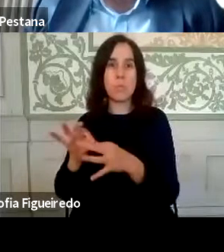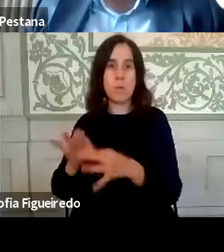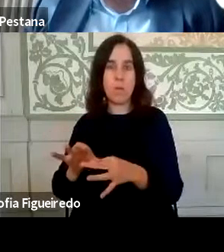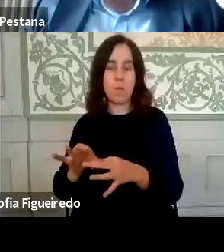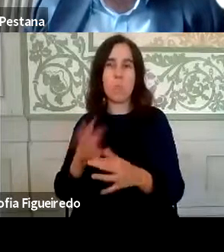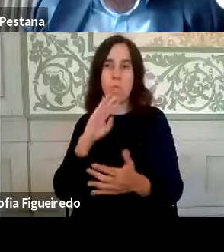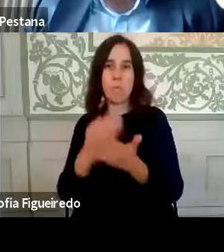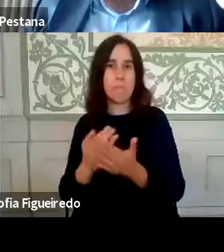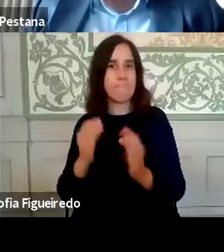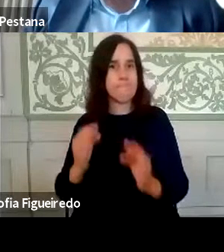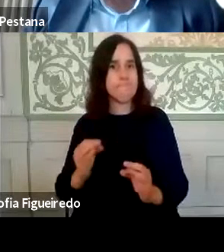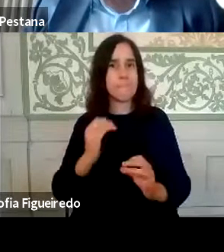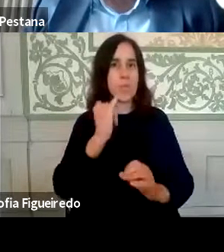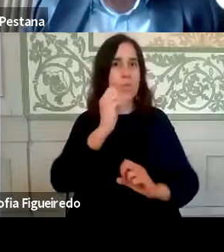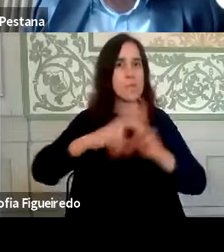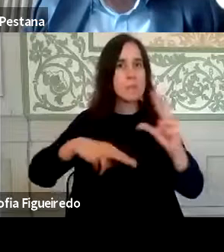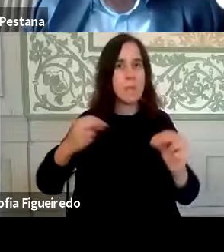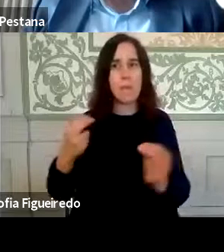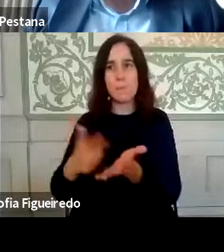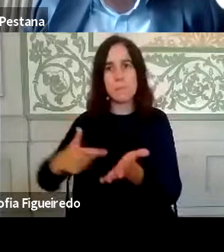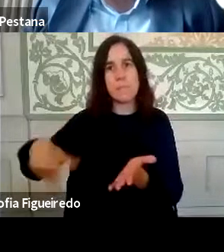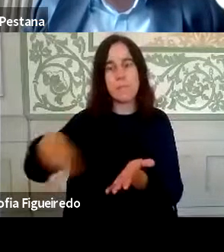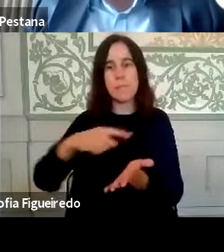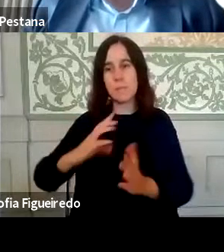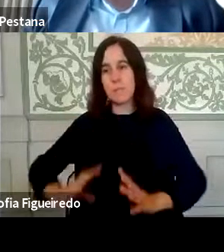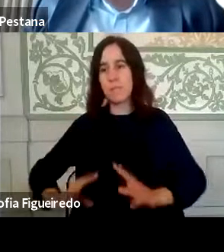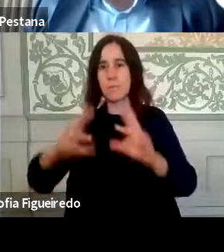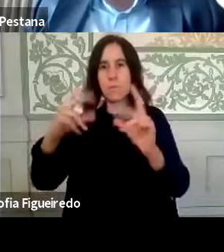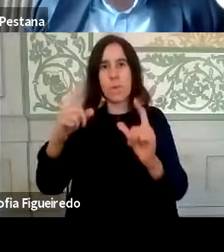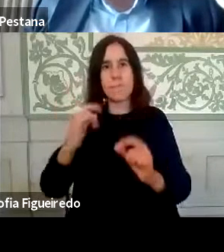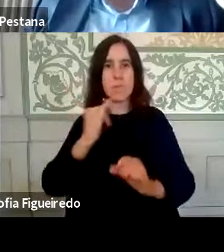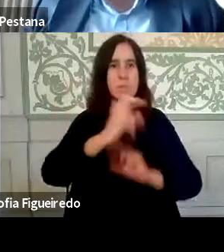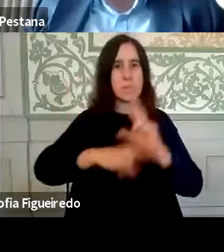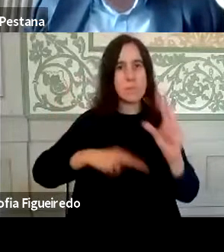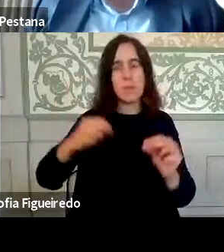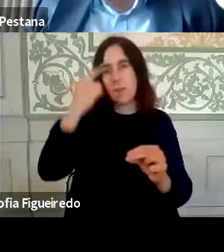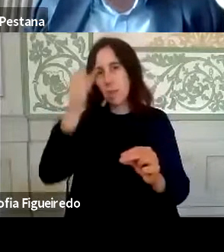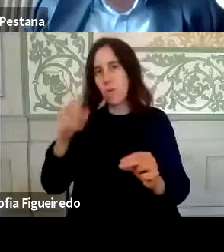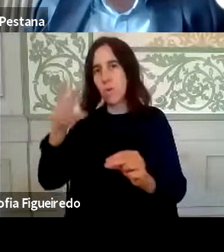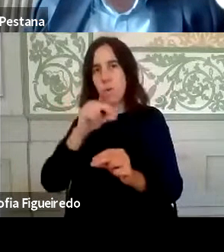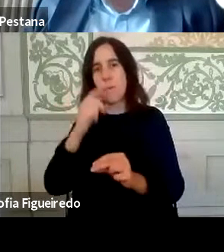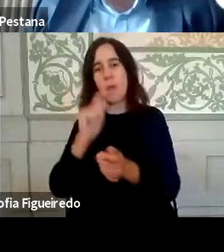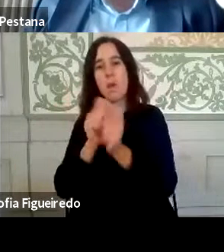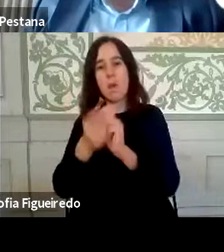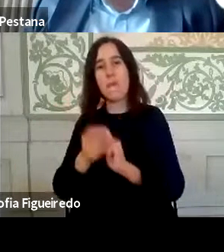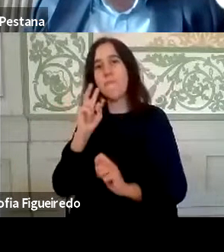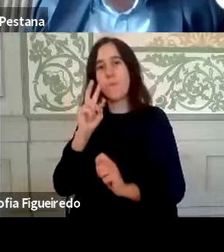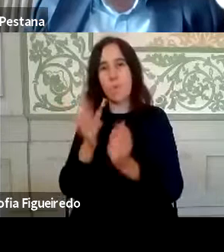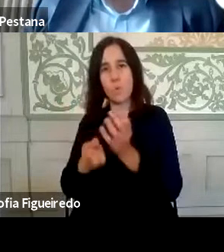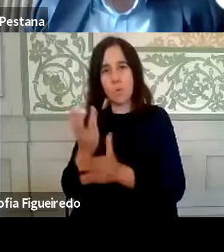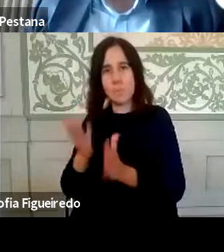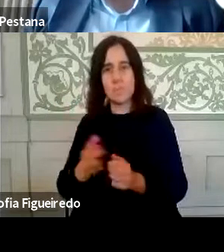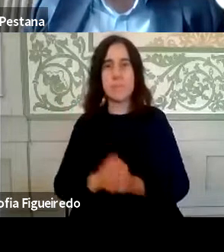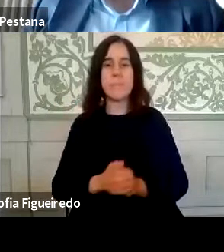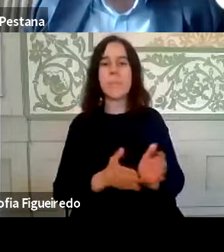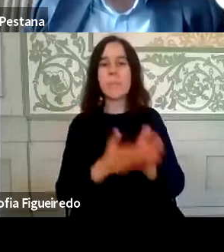alimenta, na verdade, a inovação e aquilo que precisamos para evoluir é de inovação e de ideias novas transformadas em valor, nós também temos que aprender